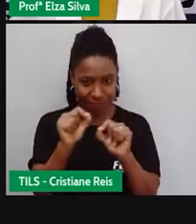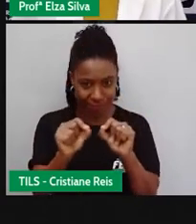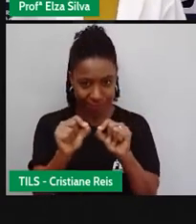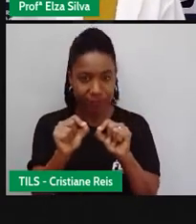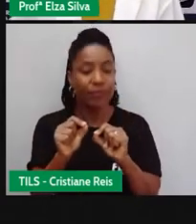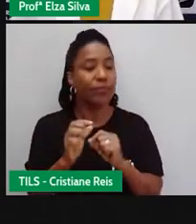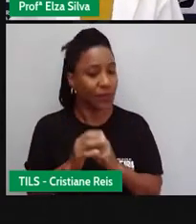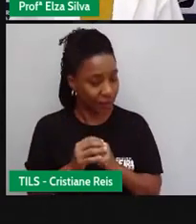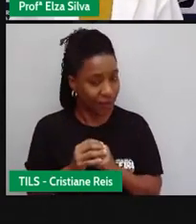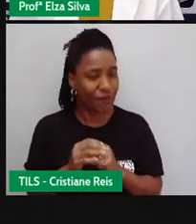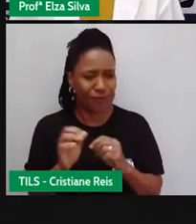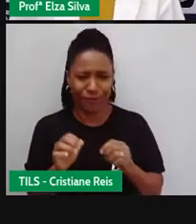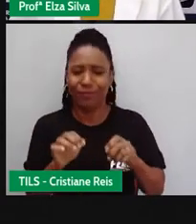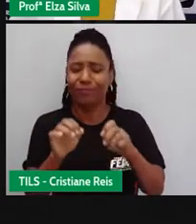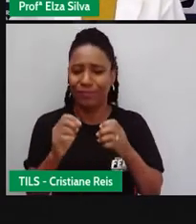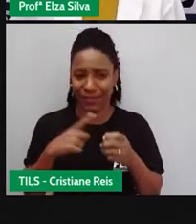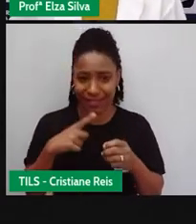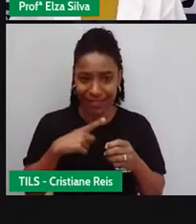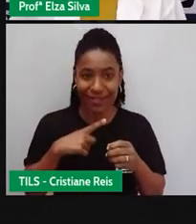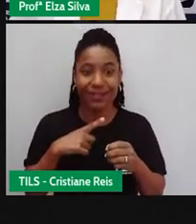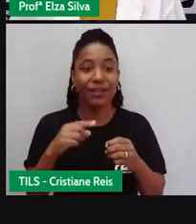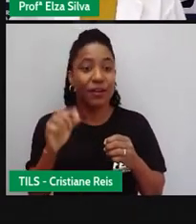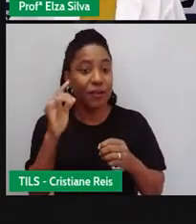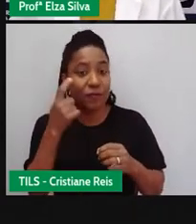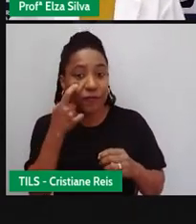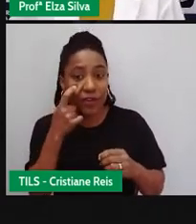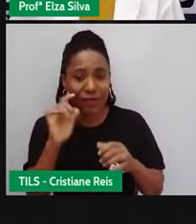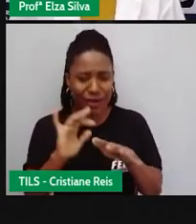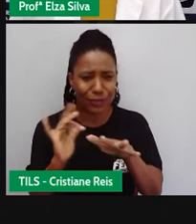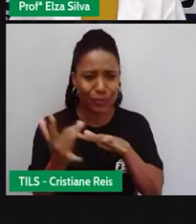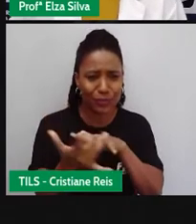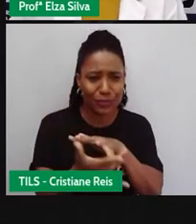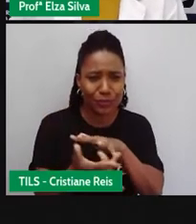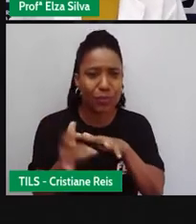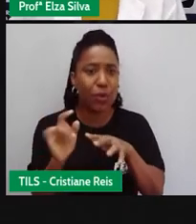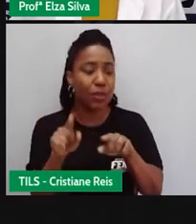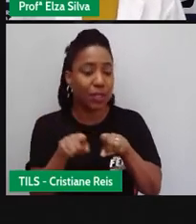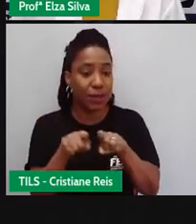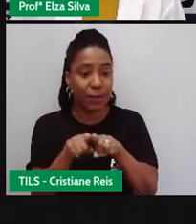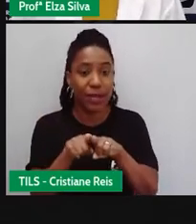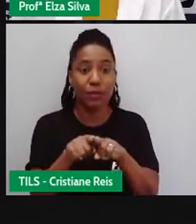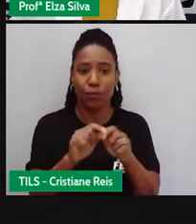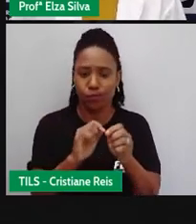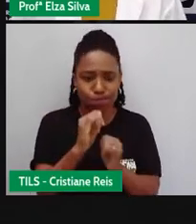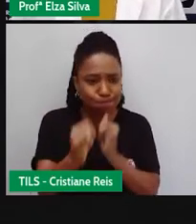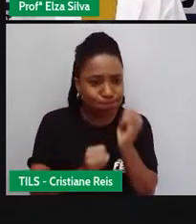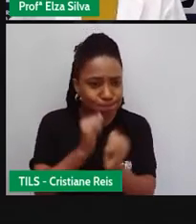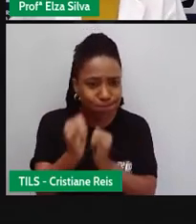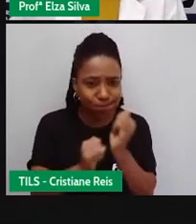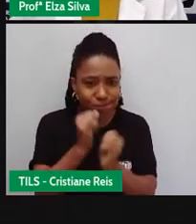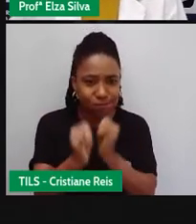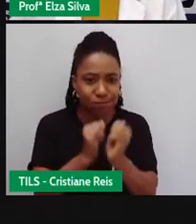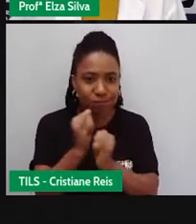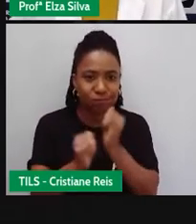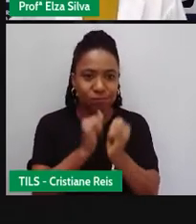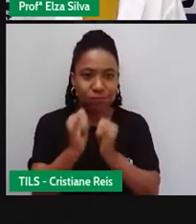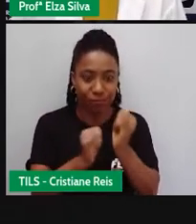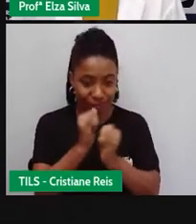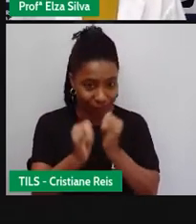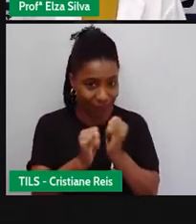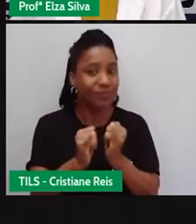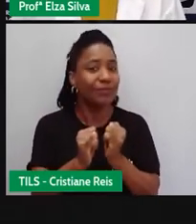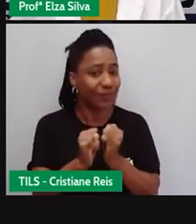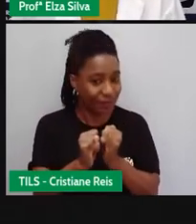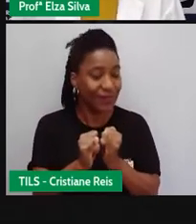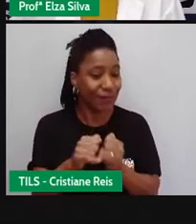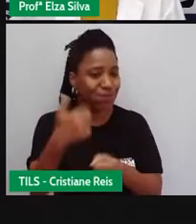ambientes digitais para a construção do repertório lexical da língua inglesa. Então, vamos ampliar o